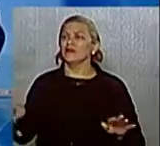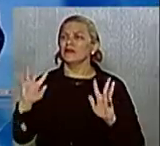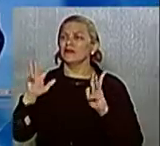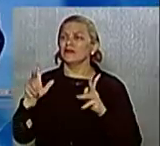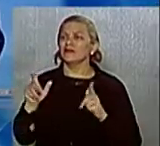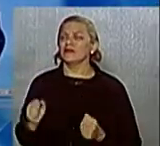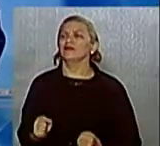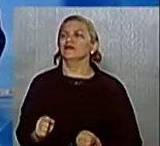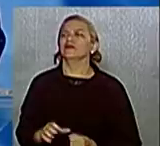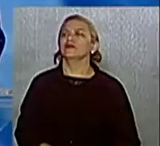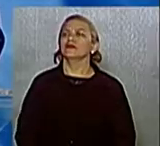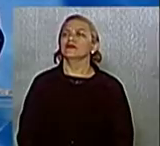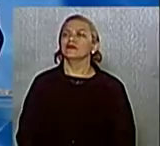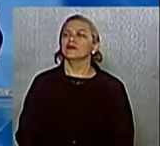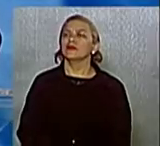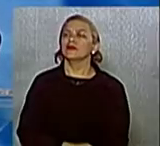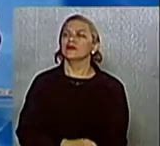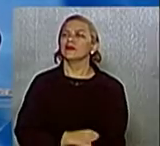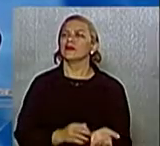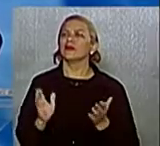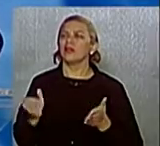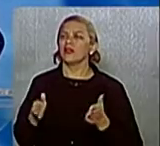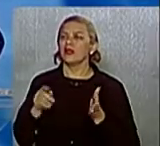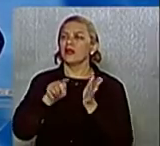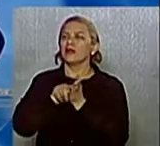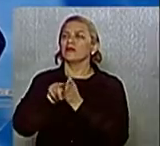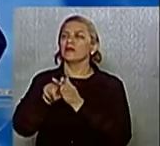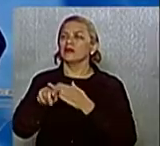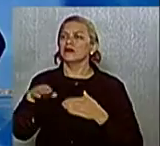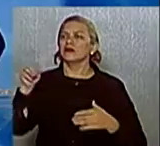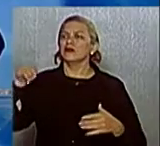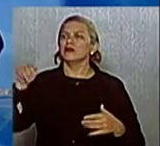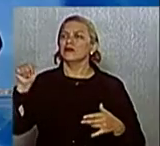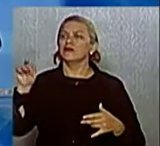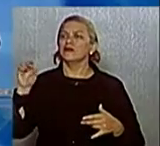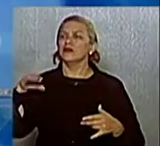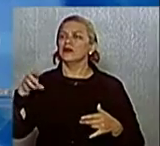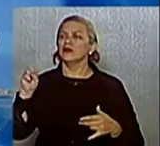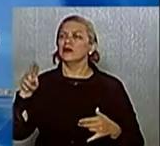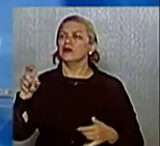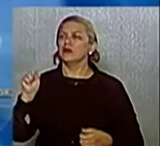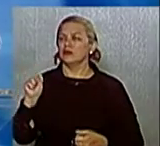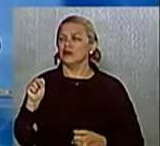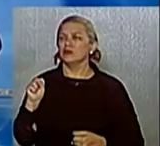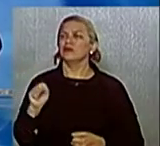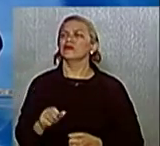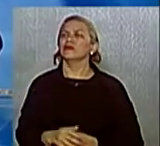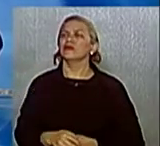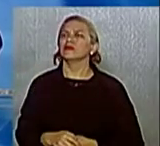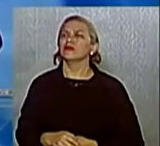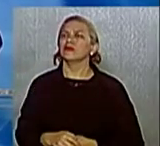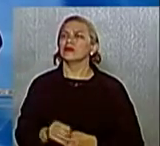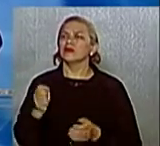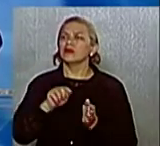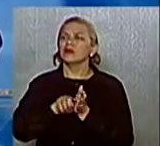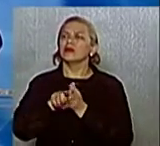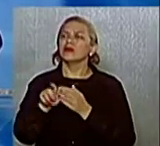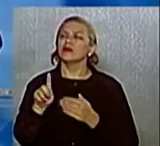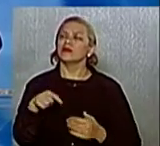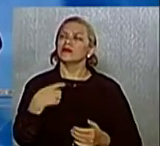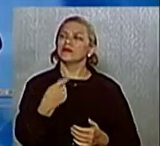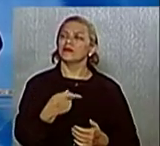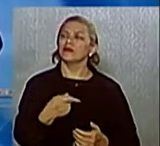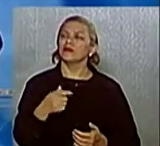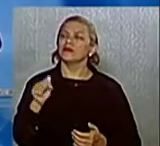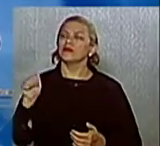A gente segue com o debate. Agora é a vez da pergunta do candidato Marcos Soliva, do PSB. Pergunta que deve ser feita ao candidato